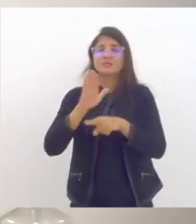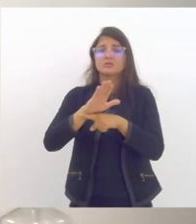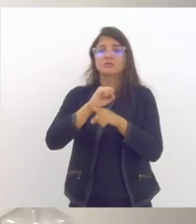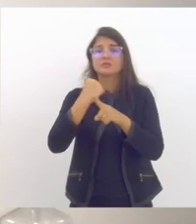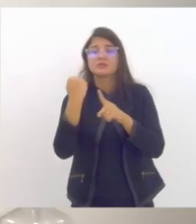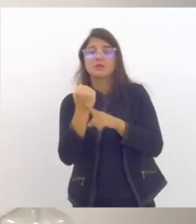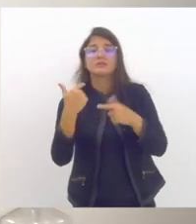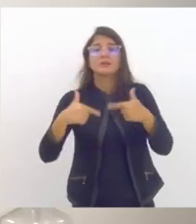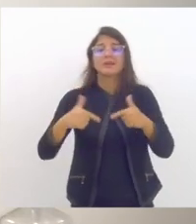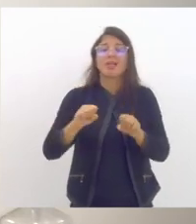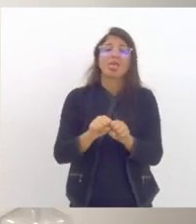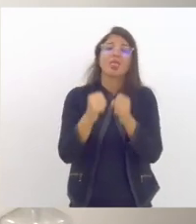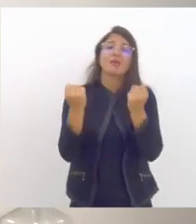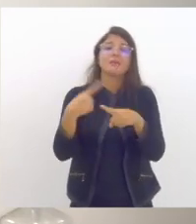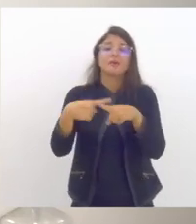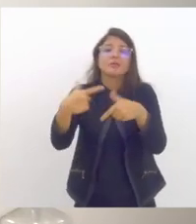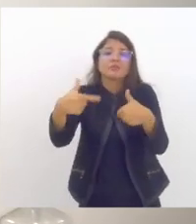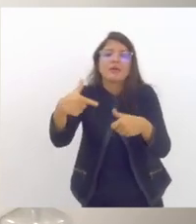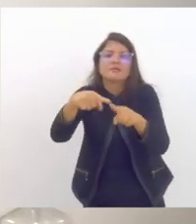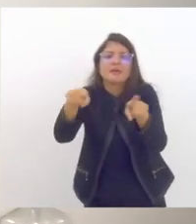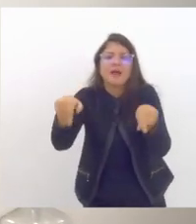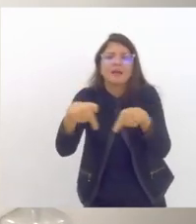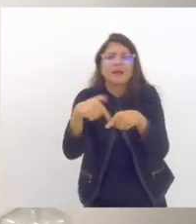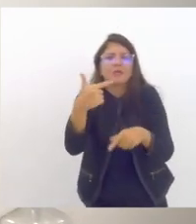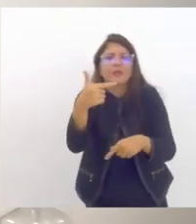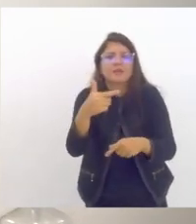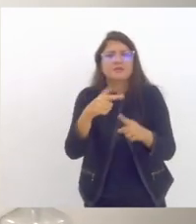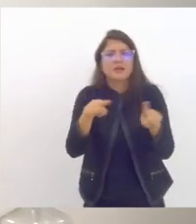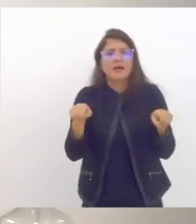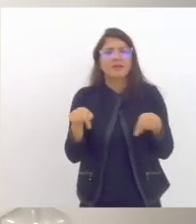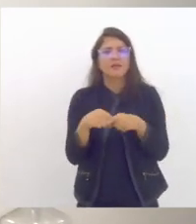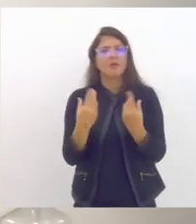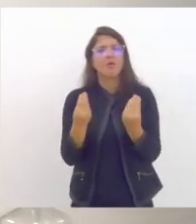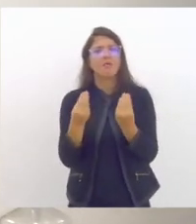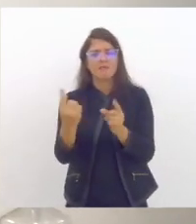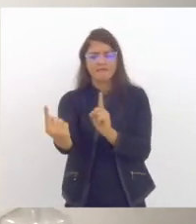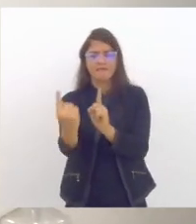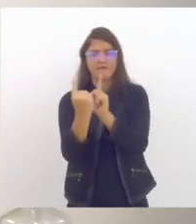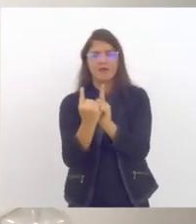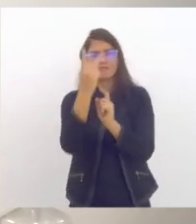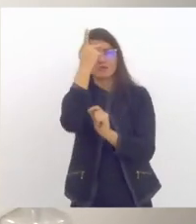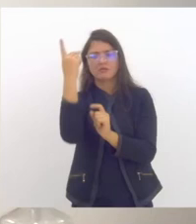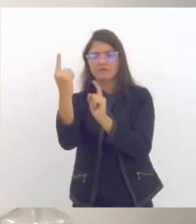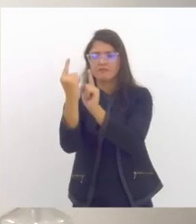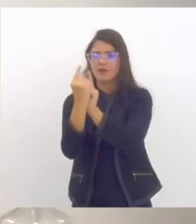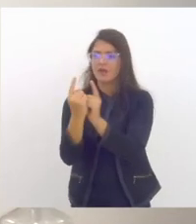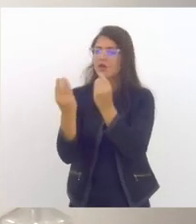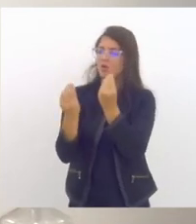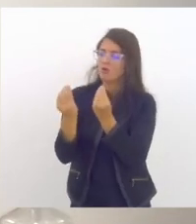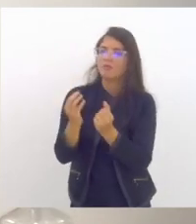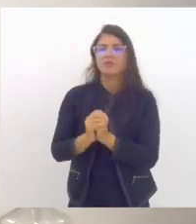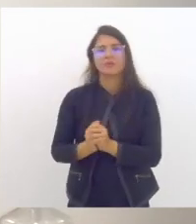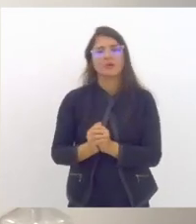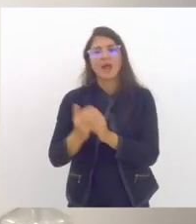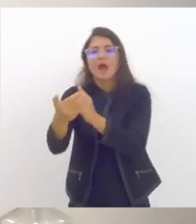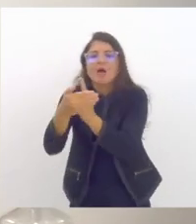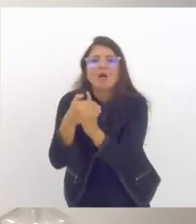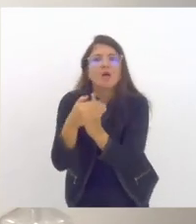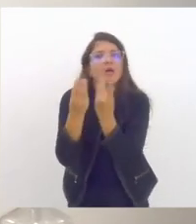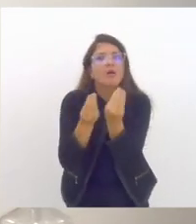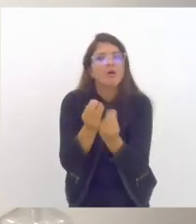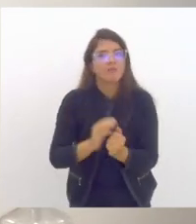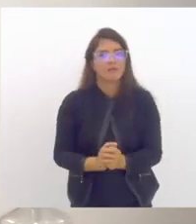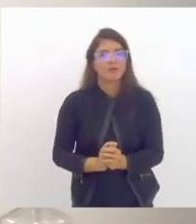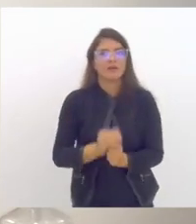porque na escola não tem uma sala para o assistente social fazer um atendimento individualizado como é que se acolhe um estudante numa